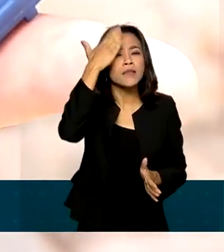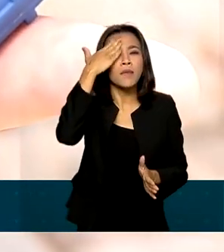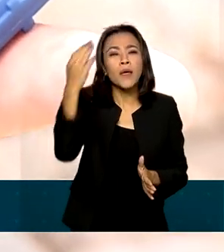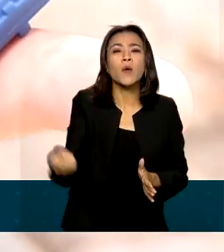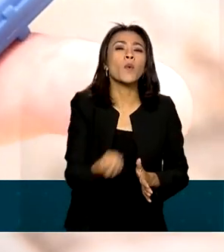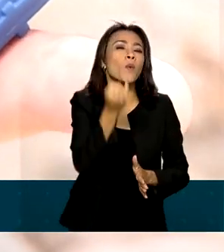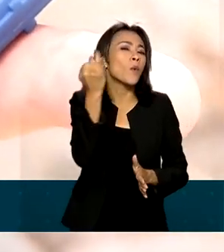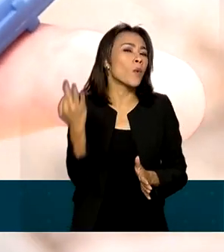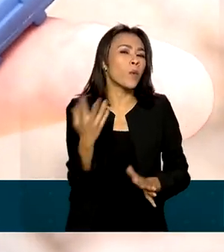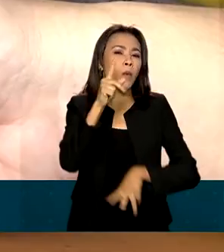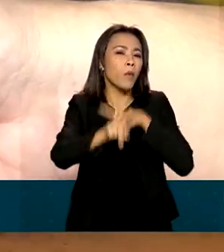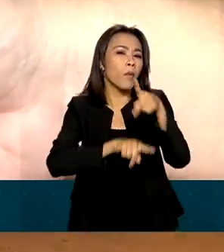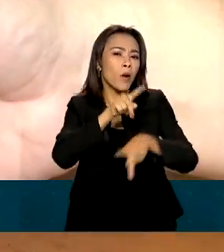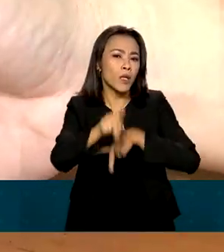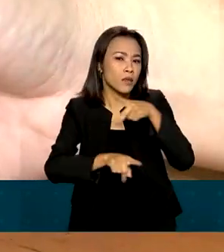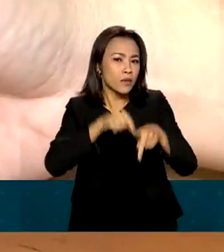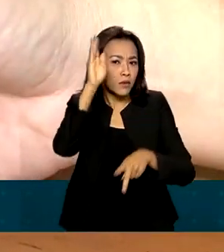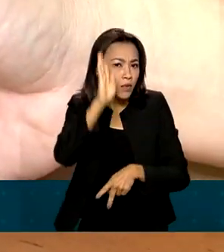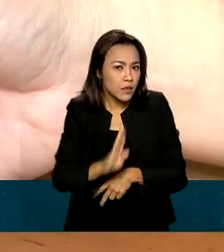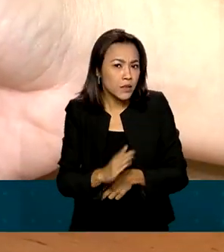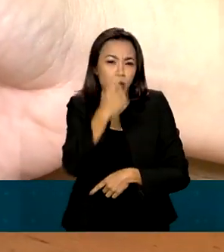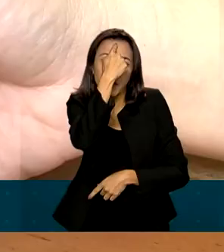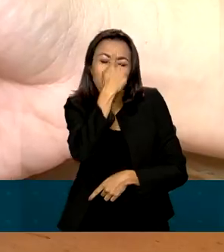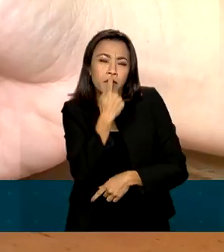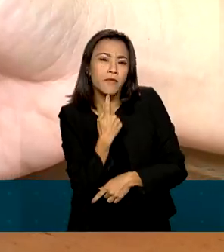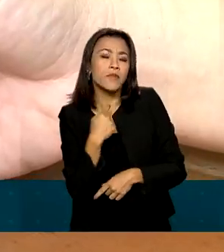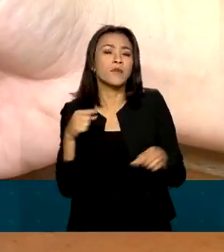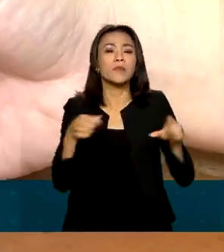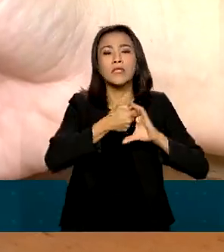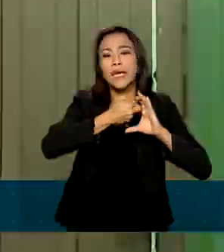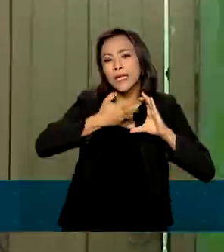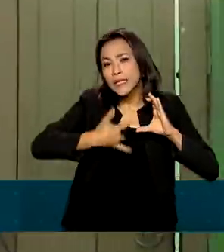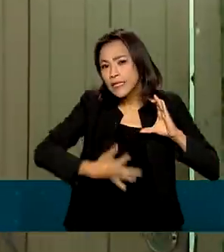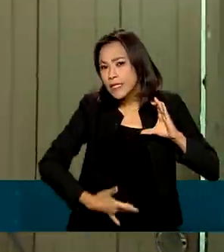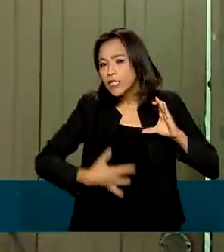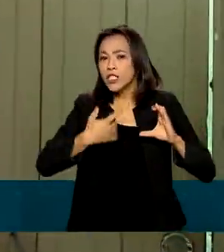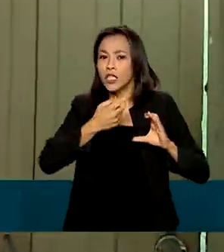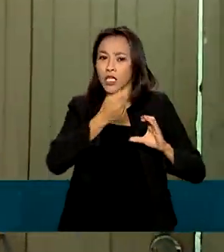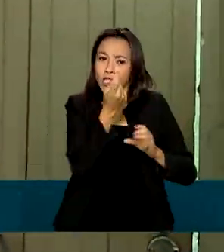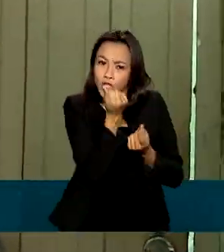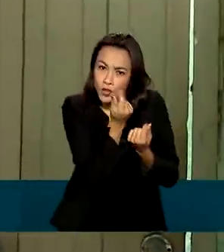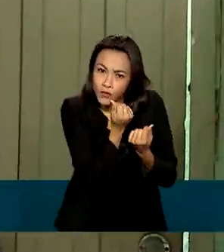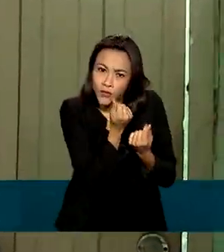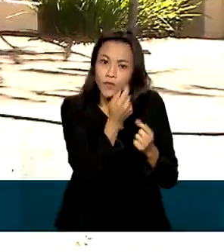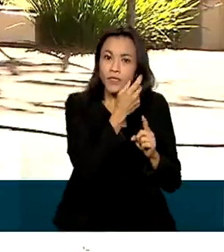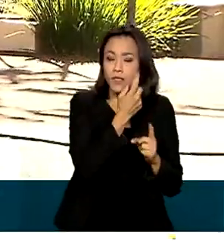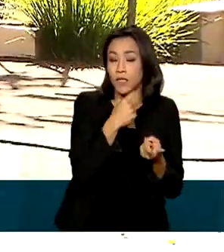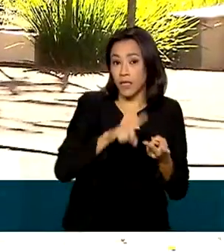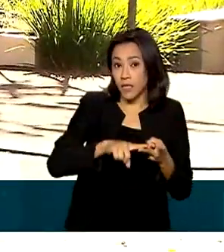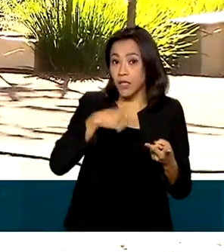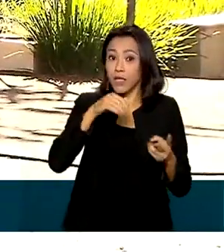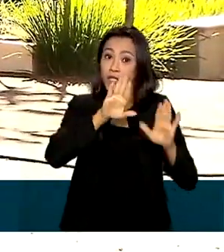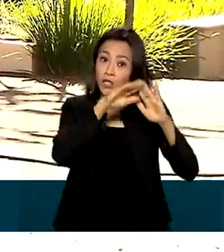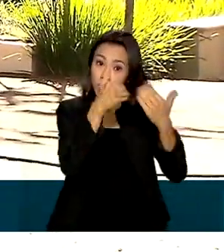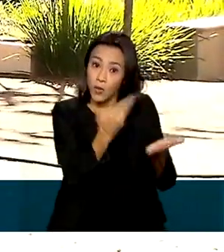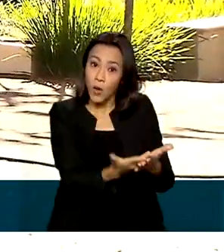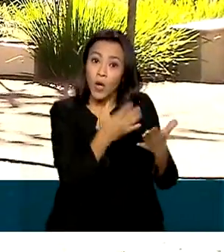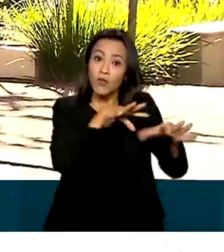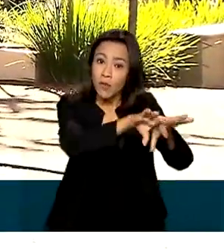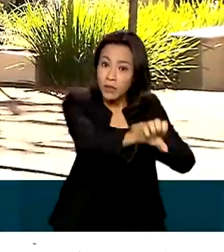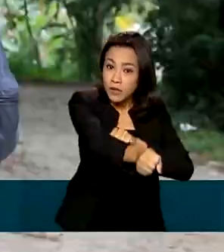brasileira, ele traça um perfil das características socioeconômicas do país, como escolaridade,